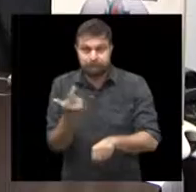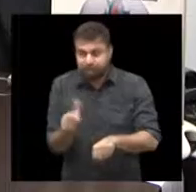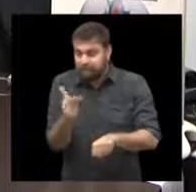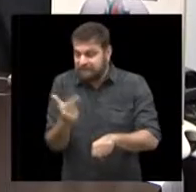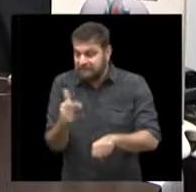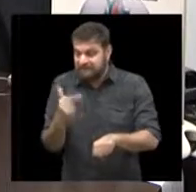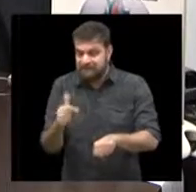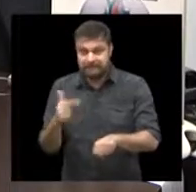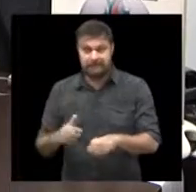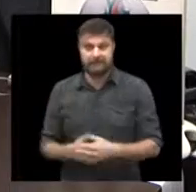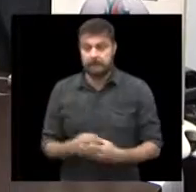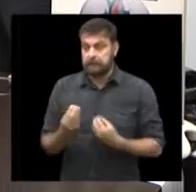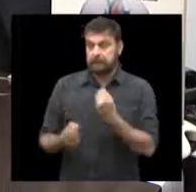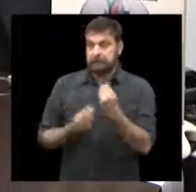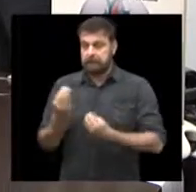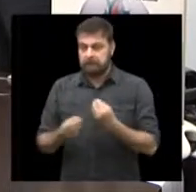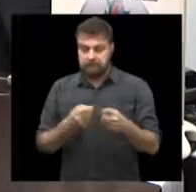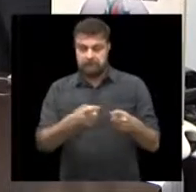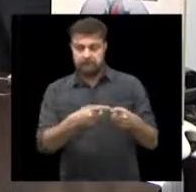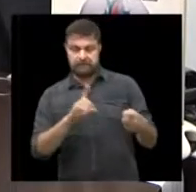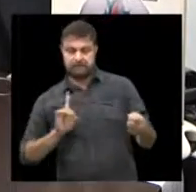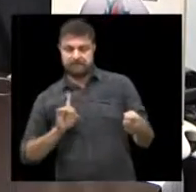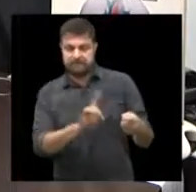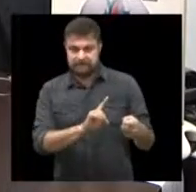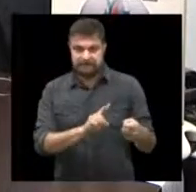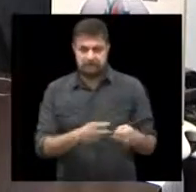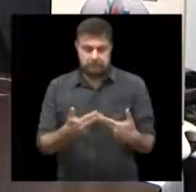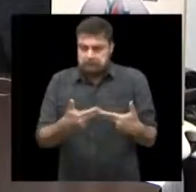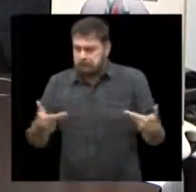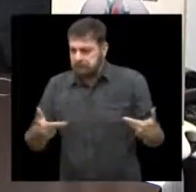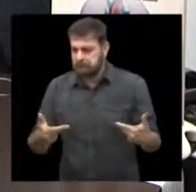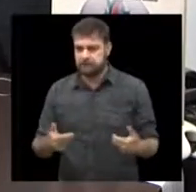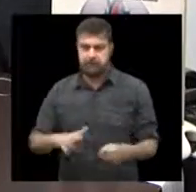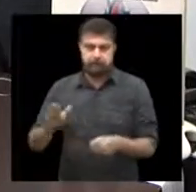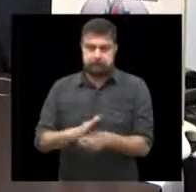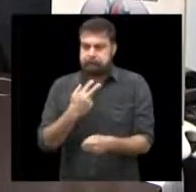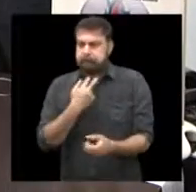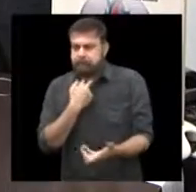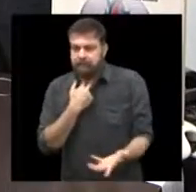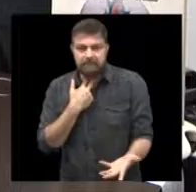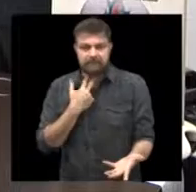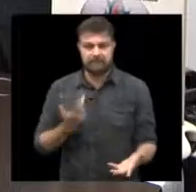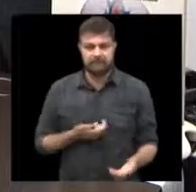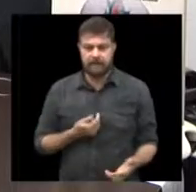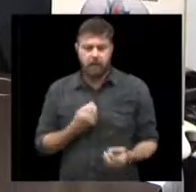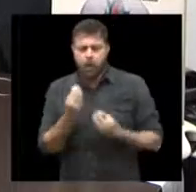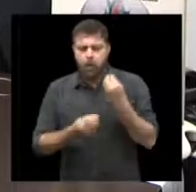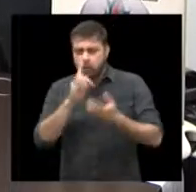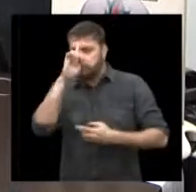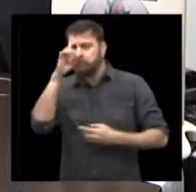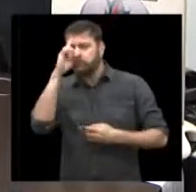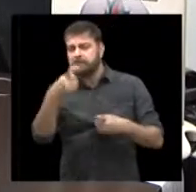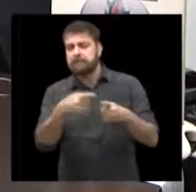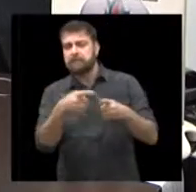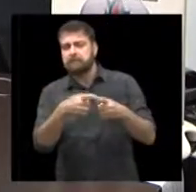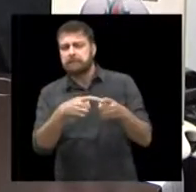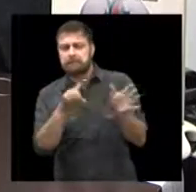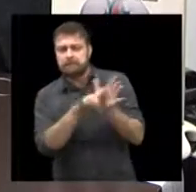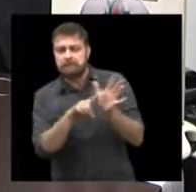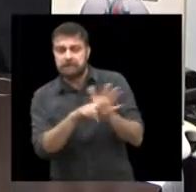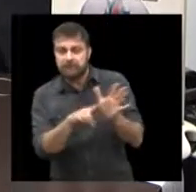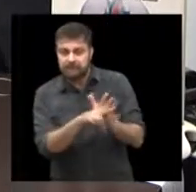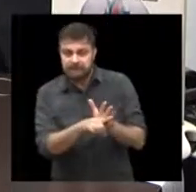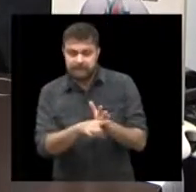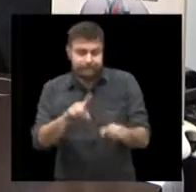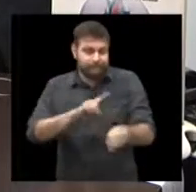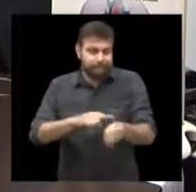Uma fã das coisas, todas as coisas para fazer no dia a dia. têm tempo de ir ao médico para tirar uma dúvida, por exemplo. Como